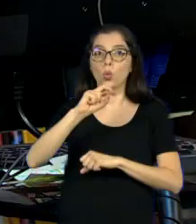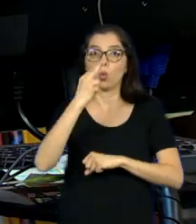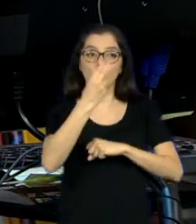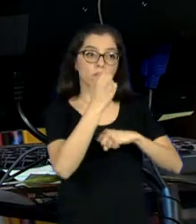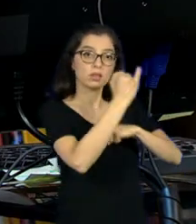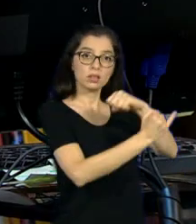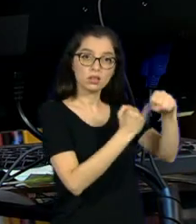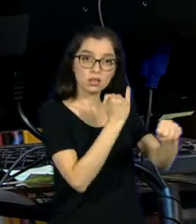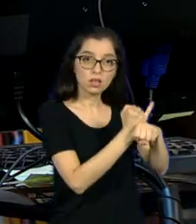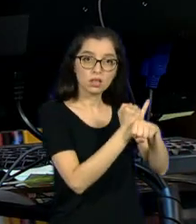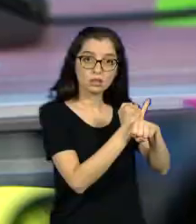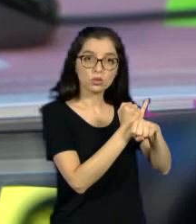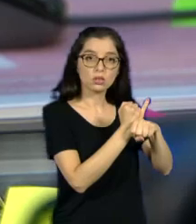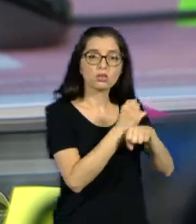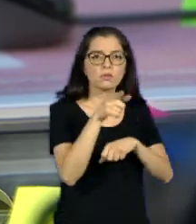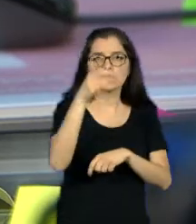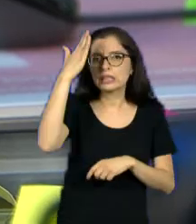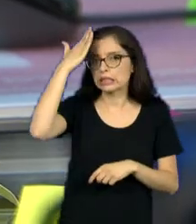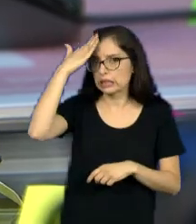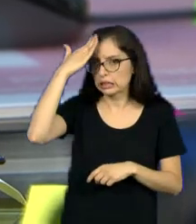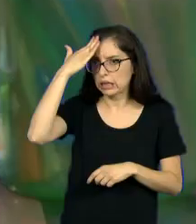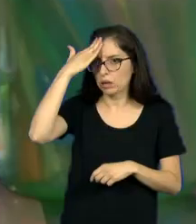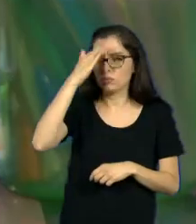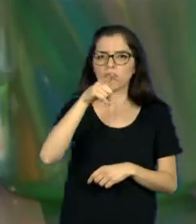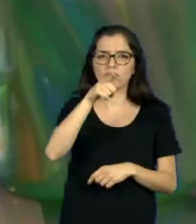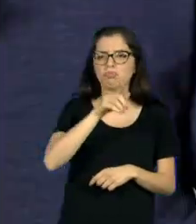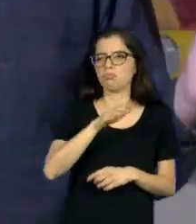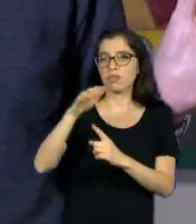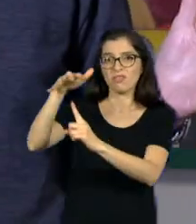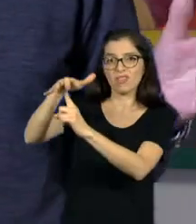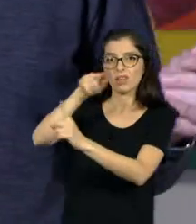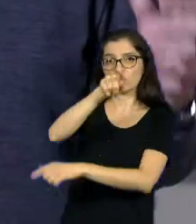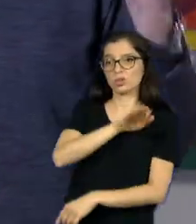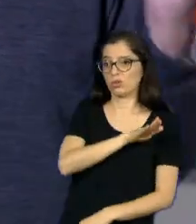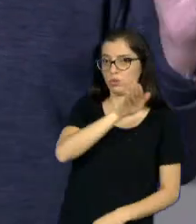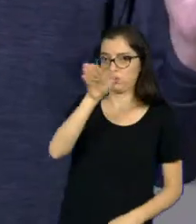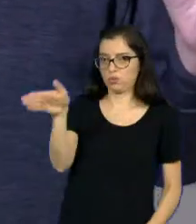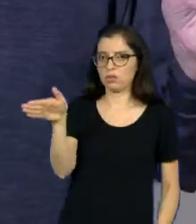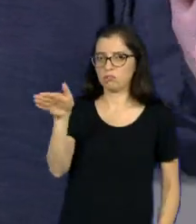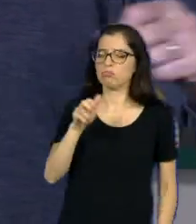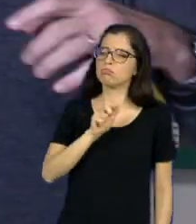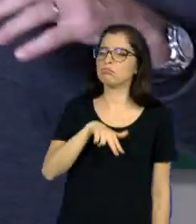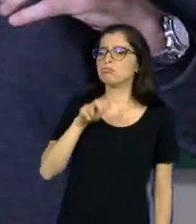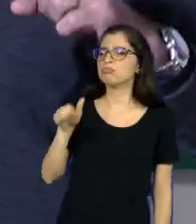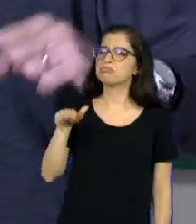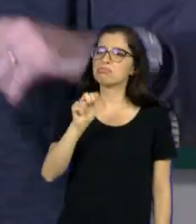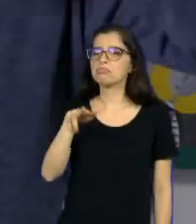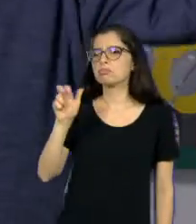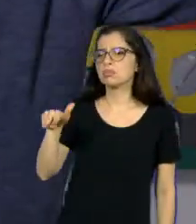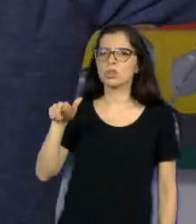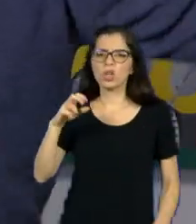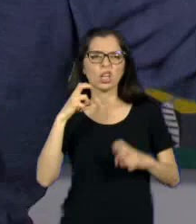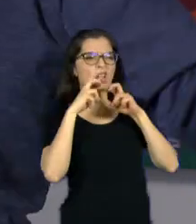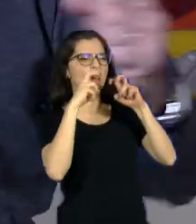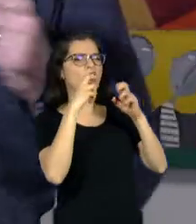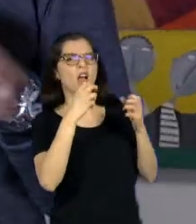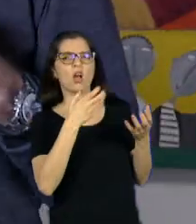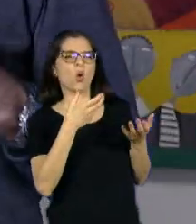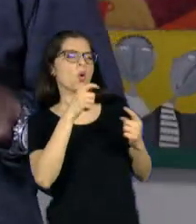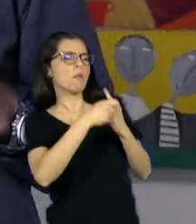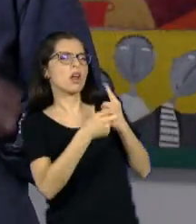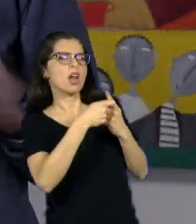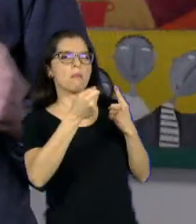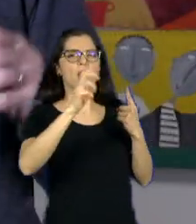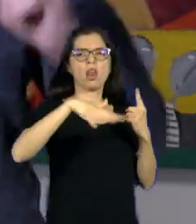internet. Você imagine o seguinte, que quando você vai na feira, numa feira livre, você vai andando e as pessoas estão gritando a dona de casa,